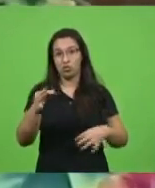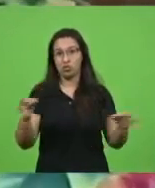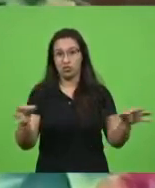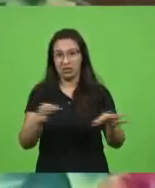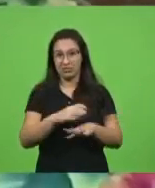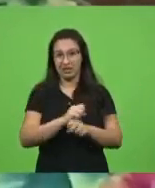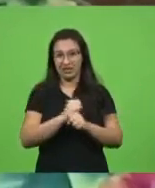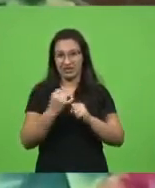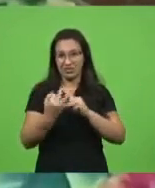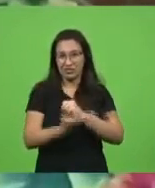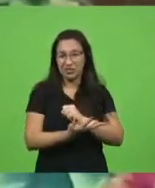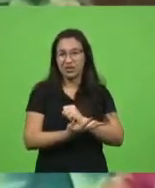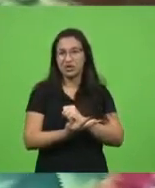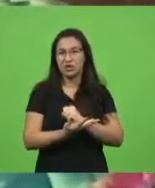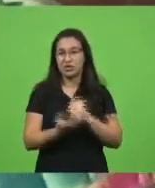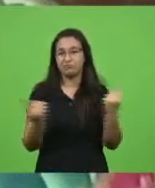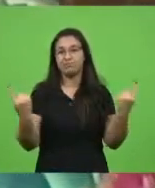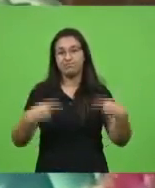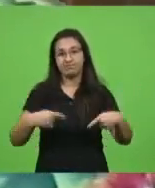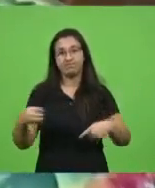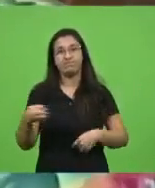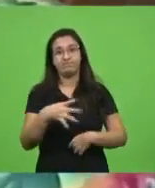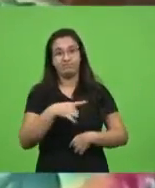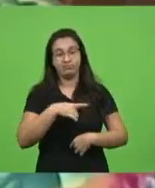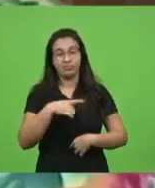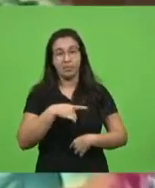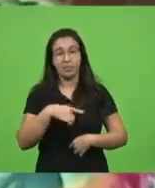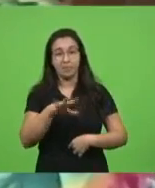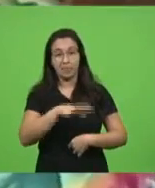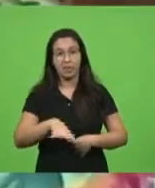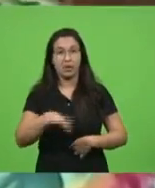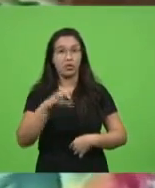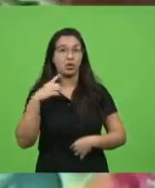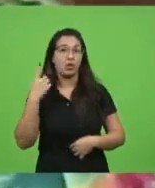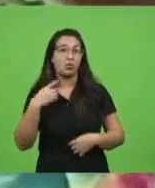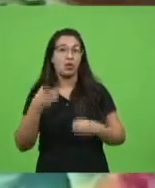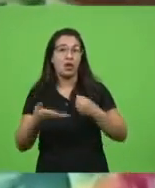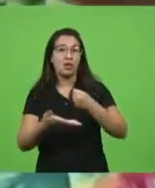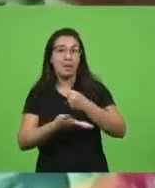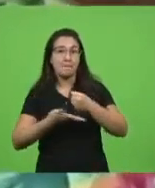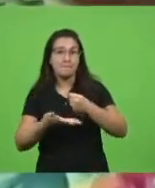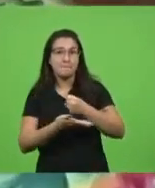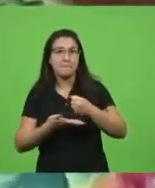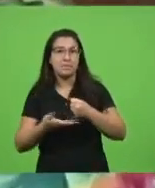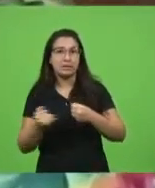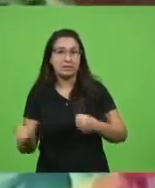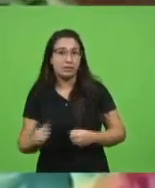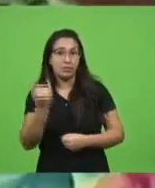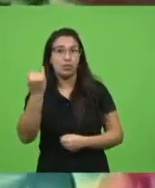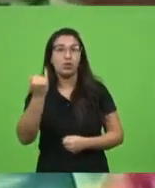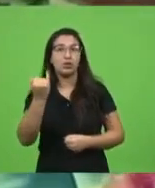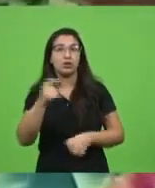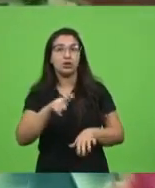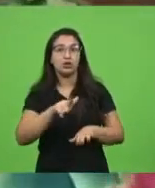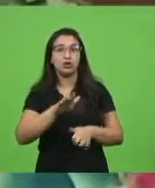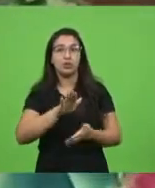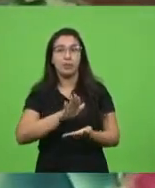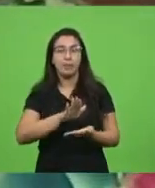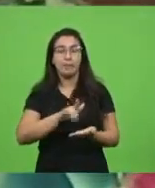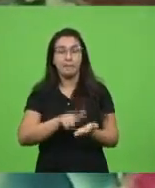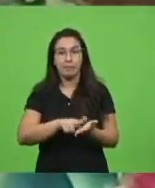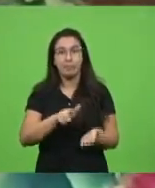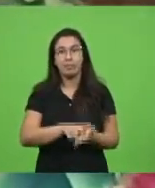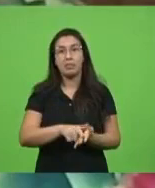deputadas e deputados, temos um papel fundamental nesse processo. Aqui na Assembleia Legislativa, nós podemos